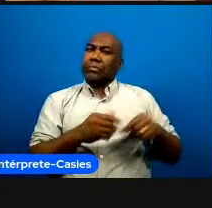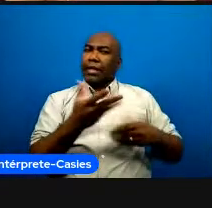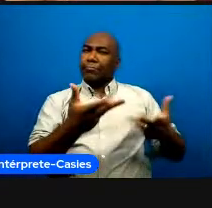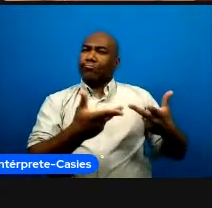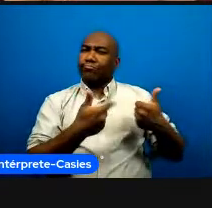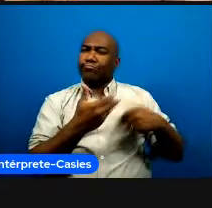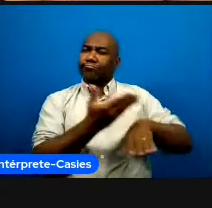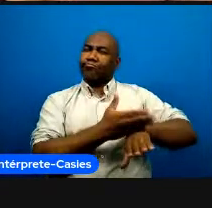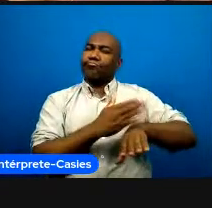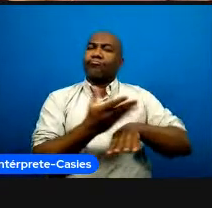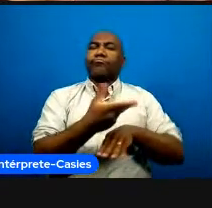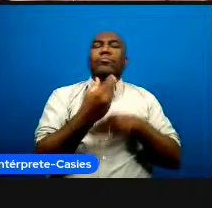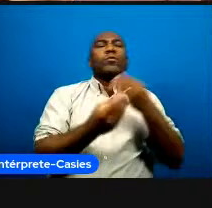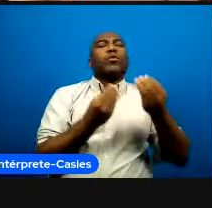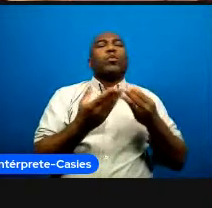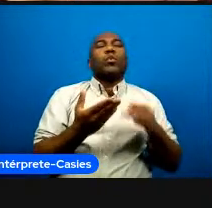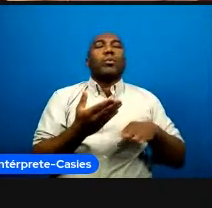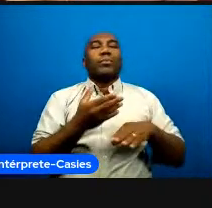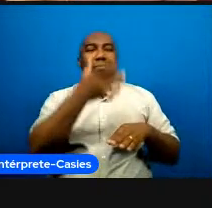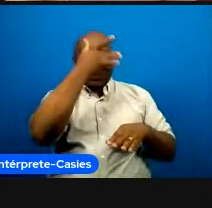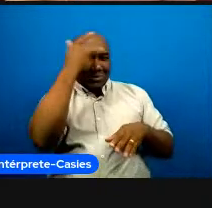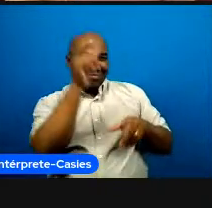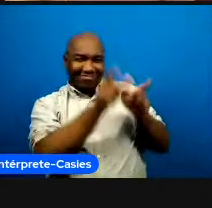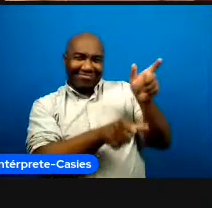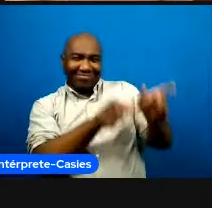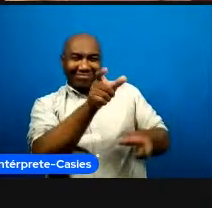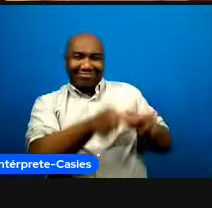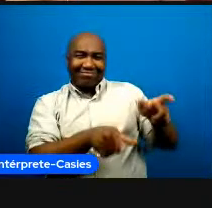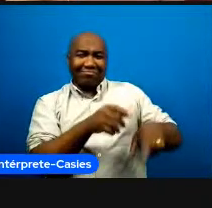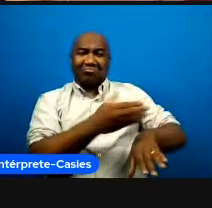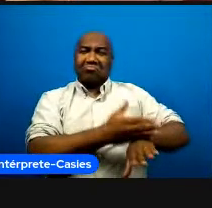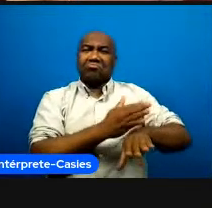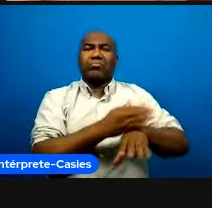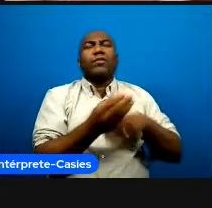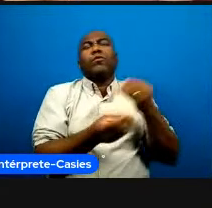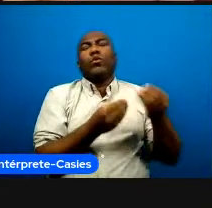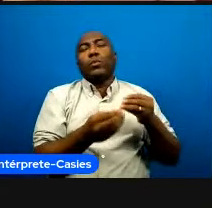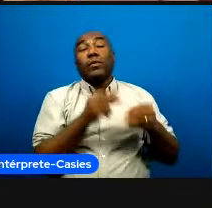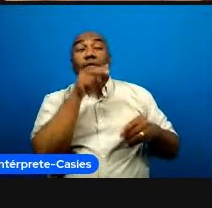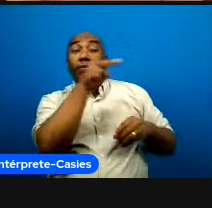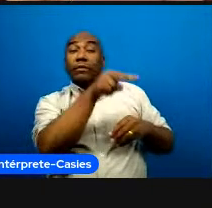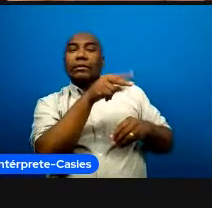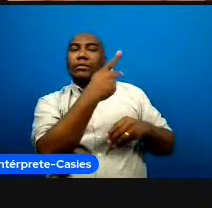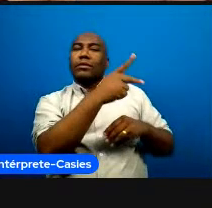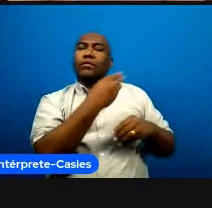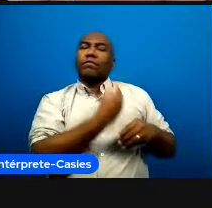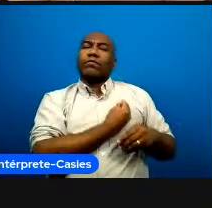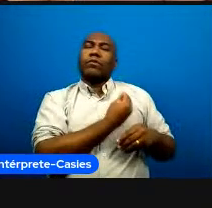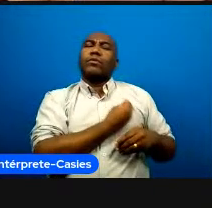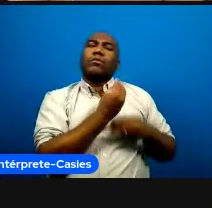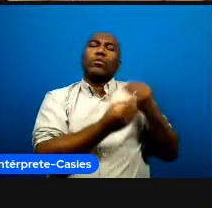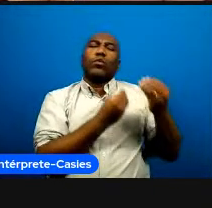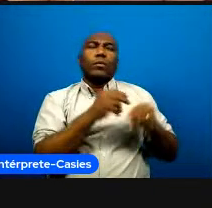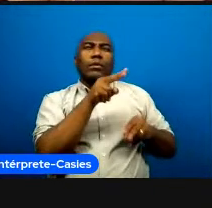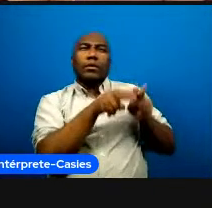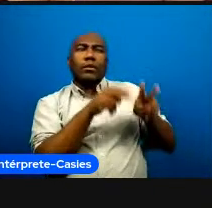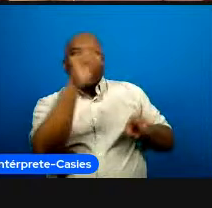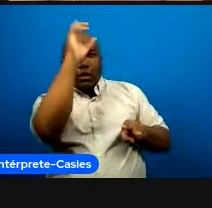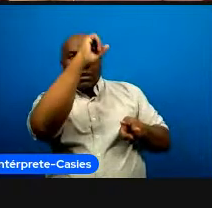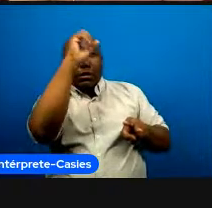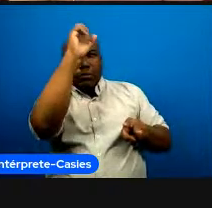perspectiva o que que a vai conhecer a trajetória de aprendizagem dessas pessoas se eu entendo como elas aprendem melhor